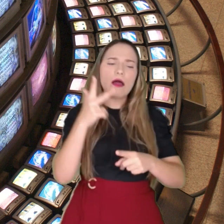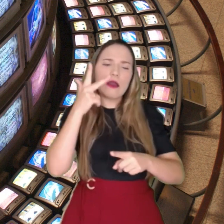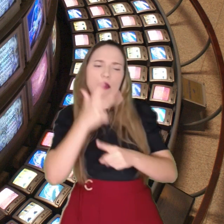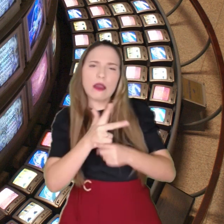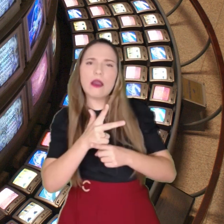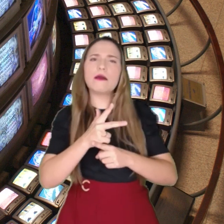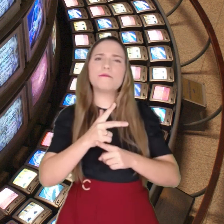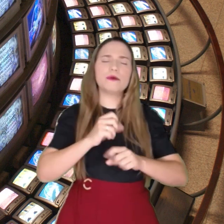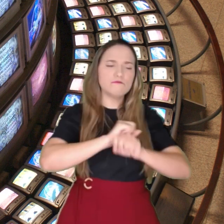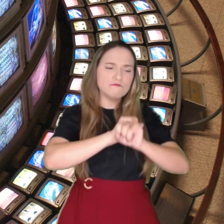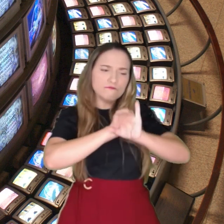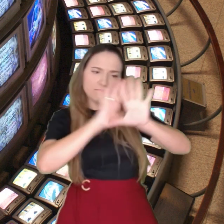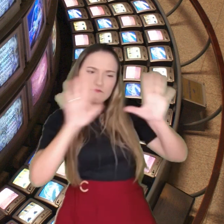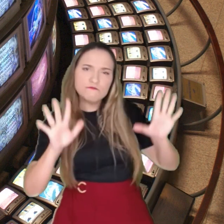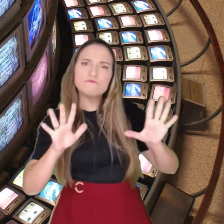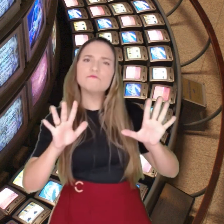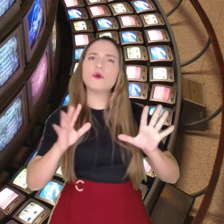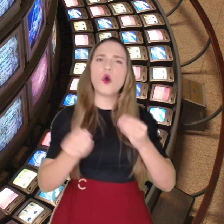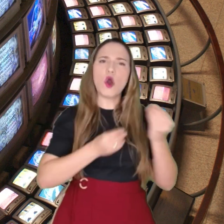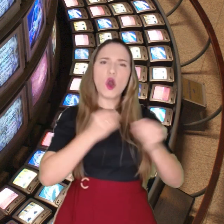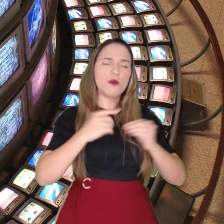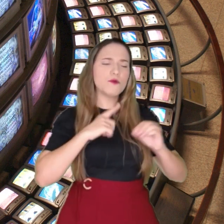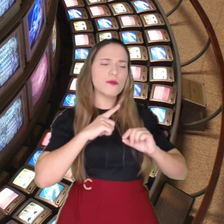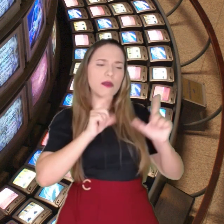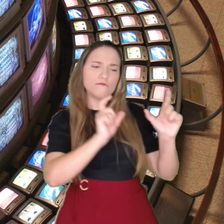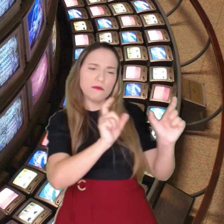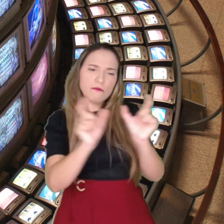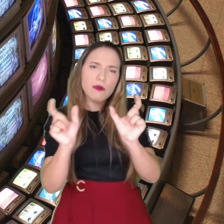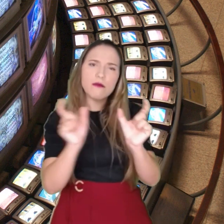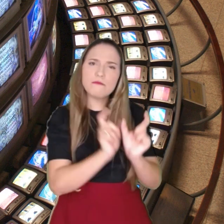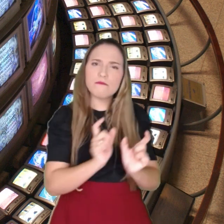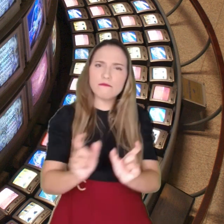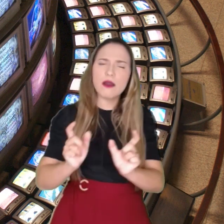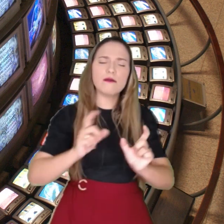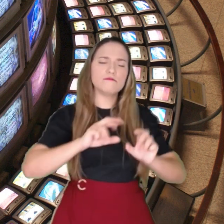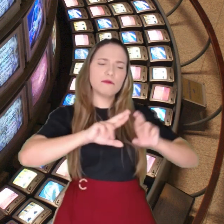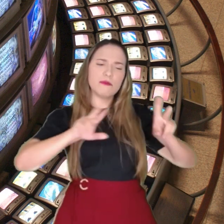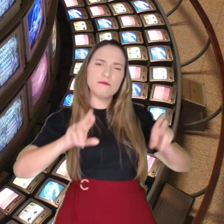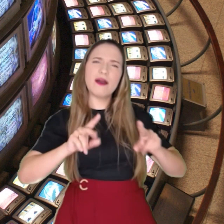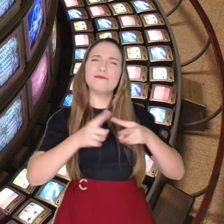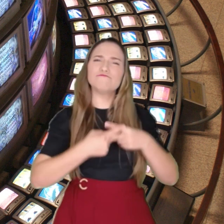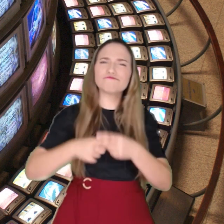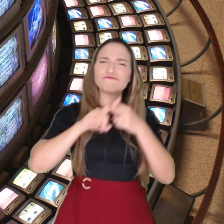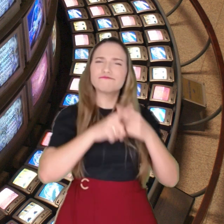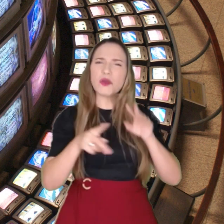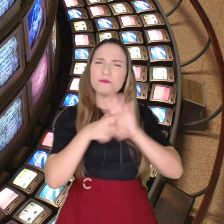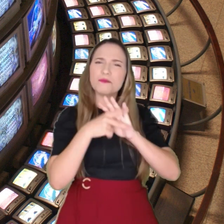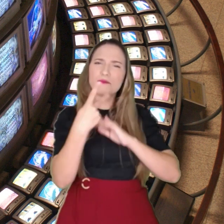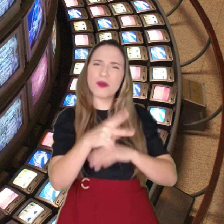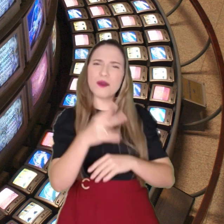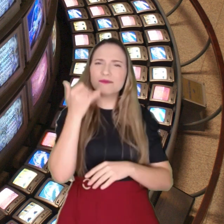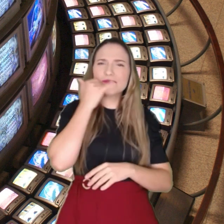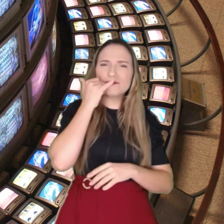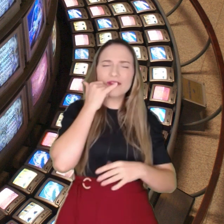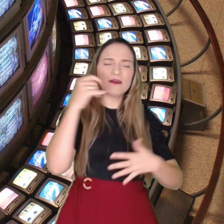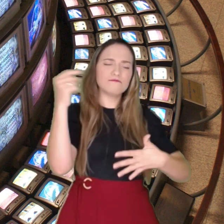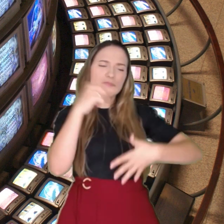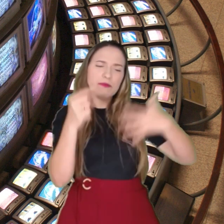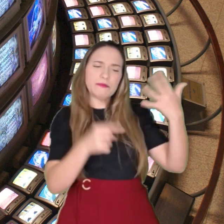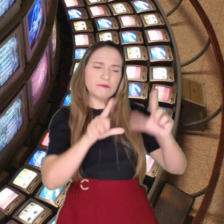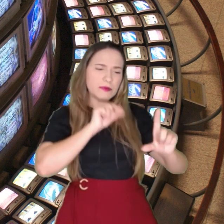resolução, a taxa de quadros e outras configurações conforme necessário.